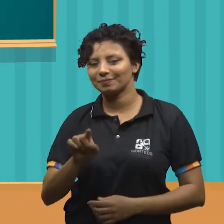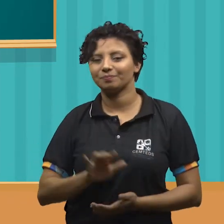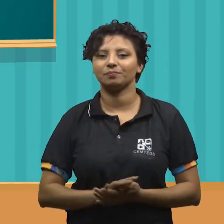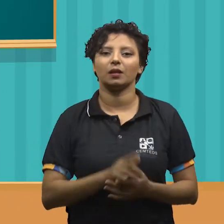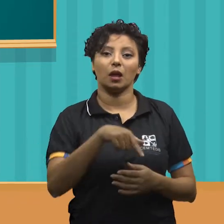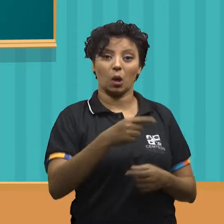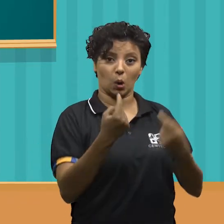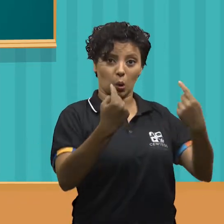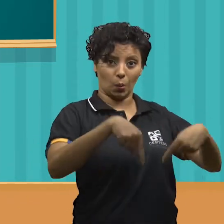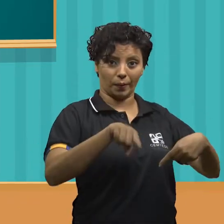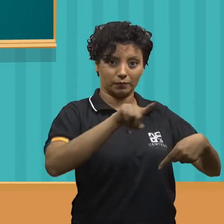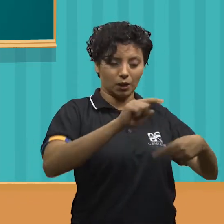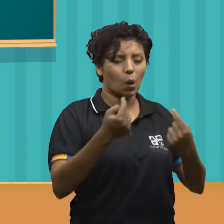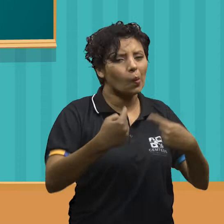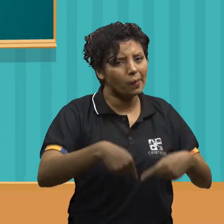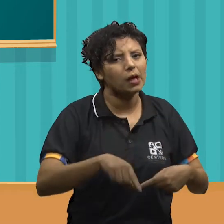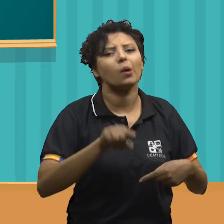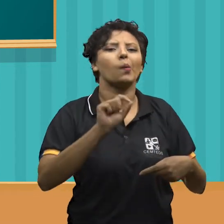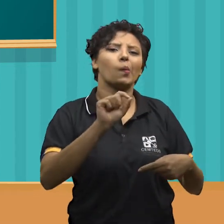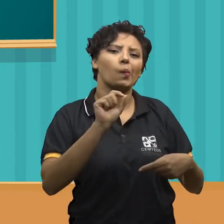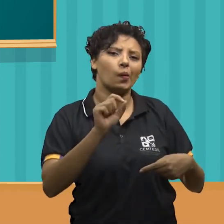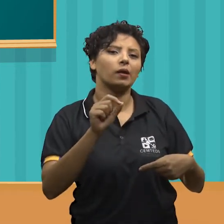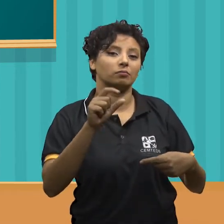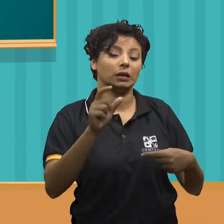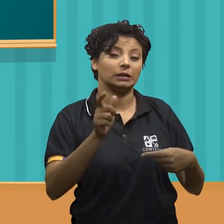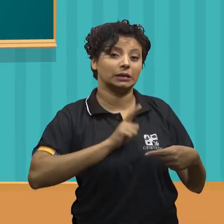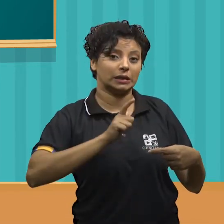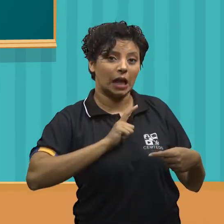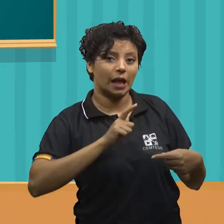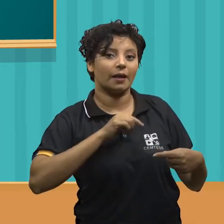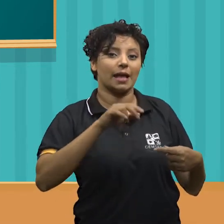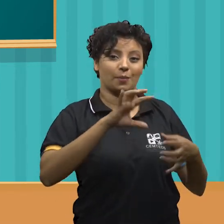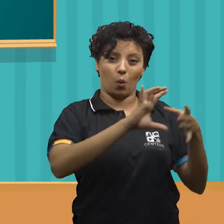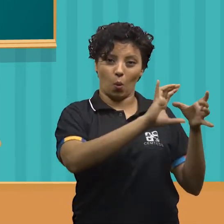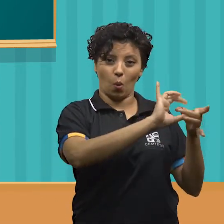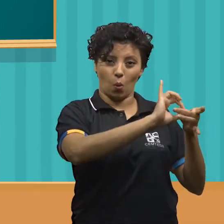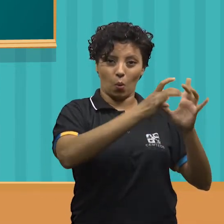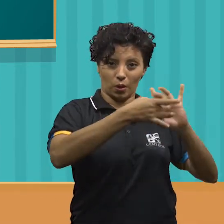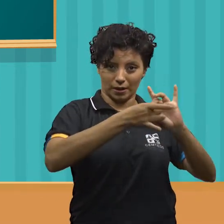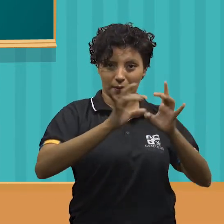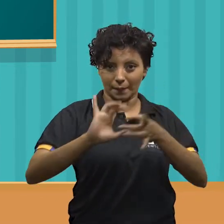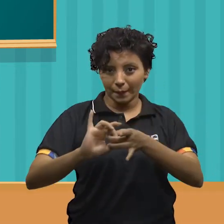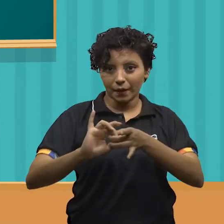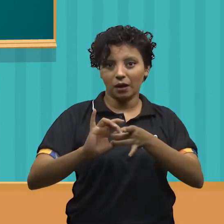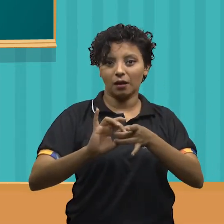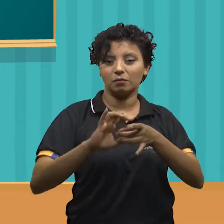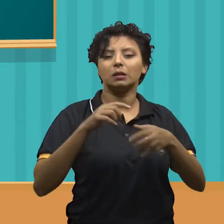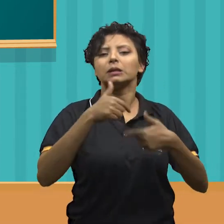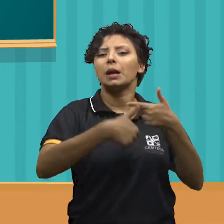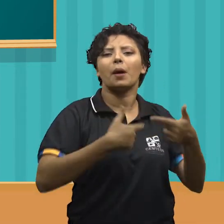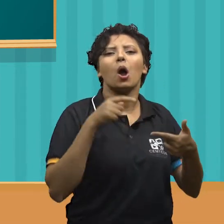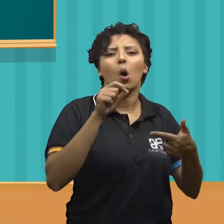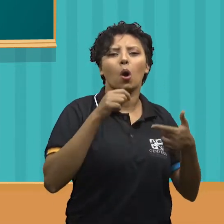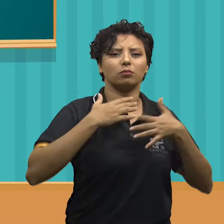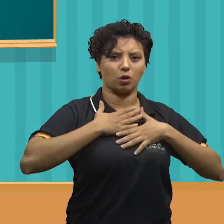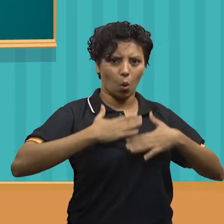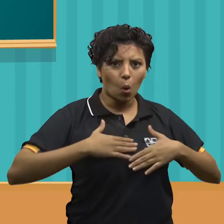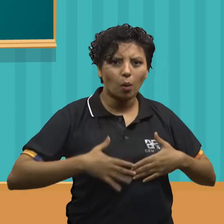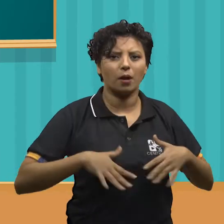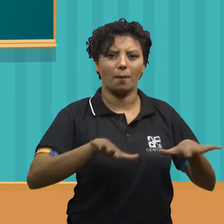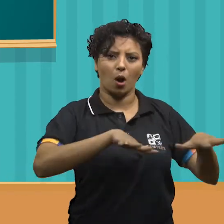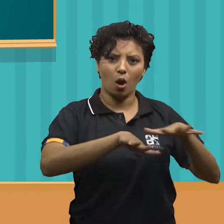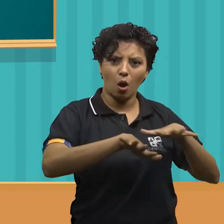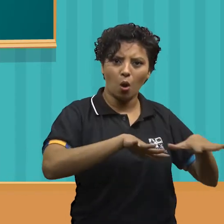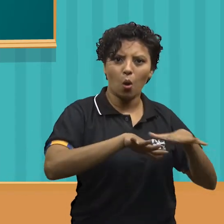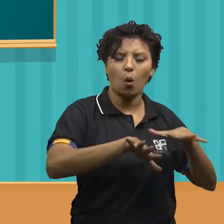ginástica competitiva. As competitivas que entram em competições, como as Olimpíadas, além de trabalhar com a estrutura física através